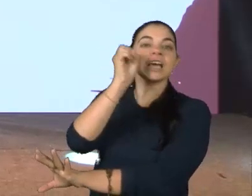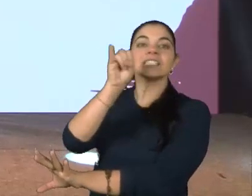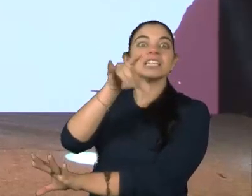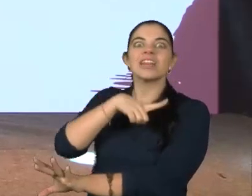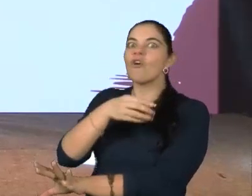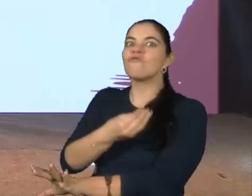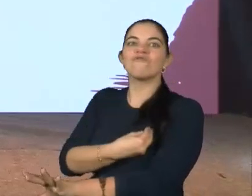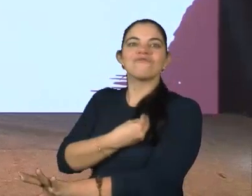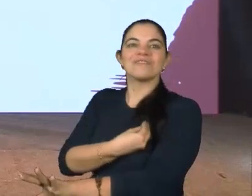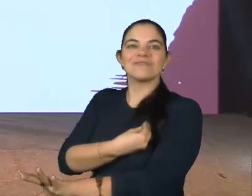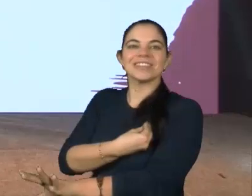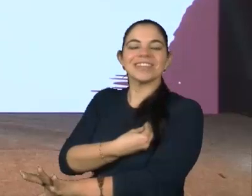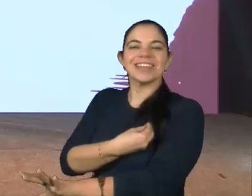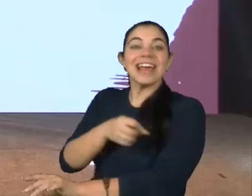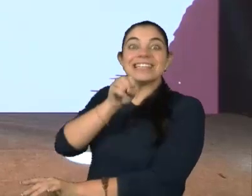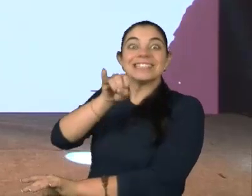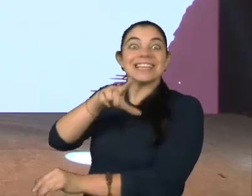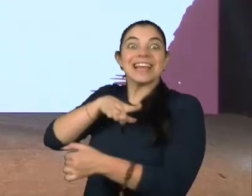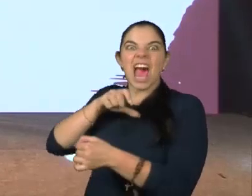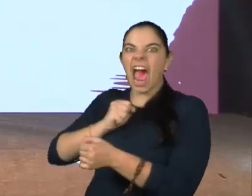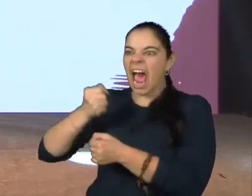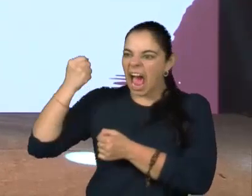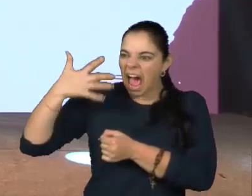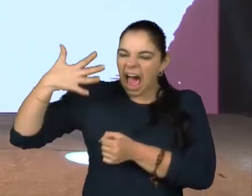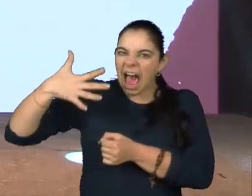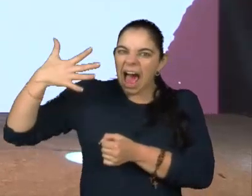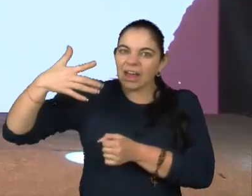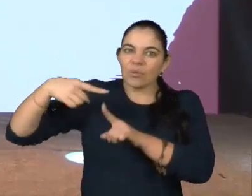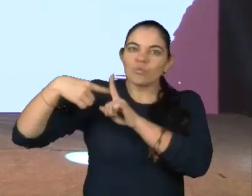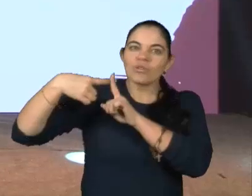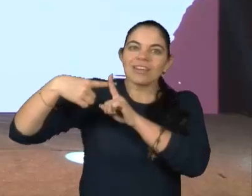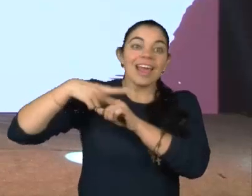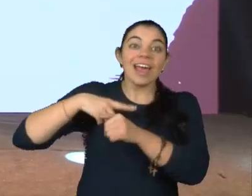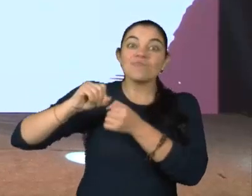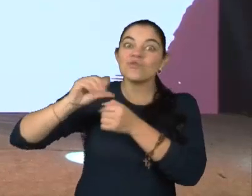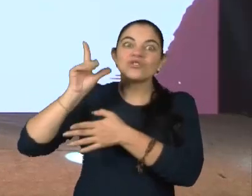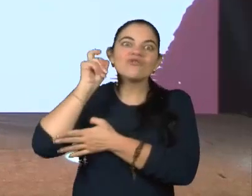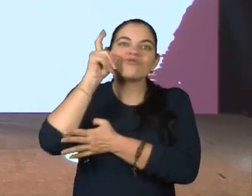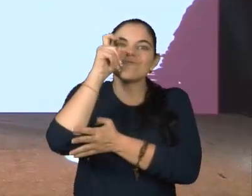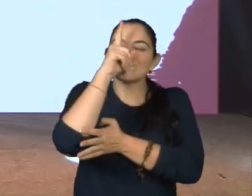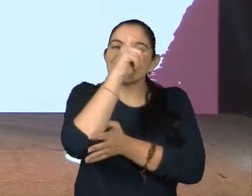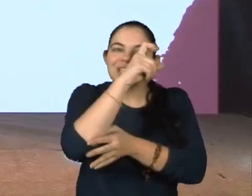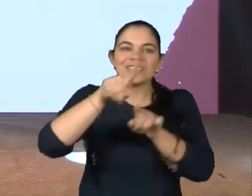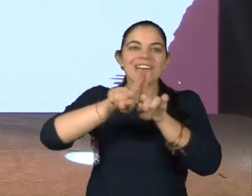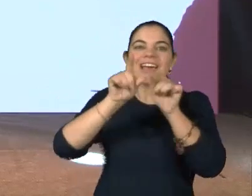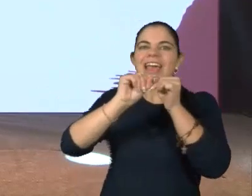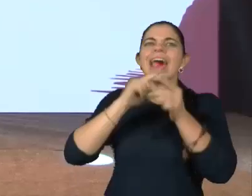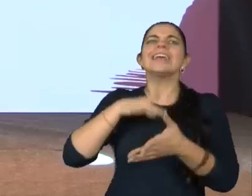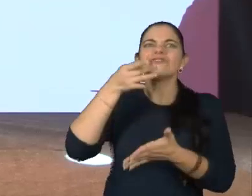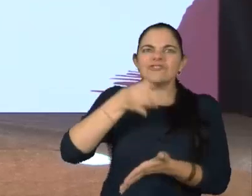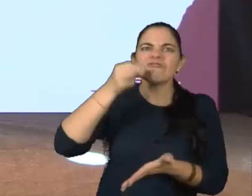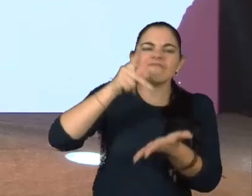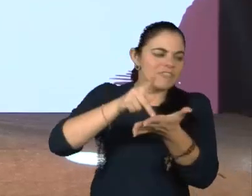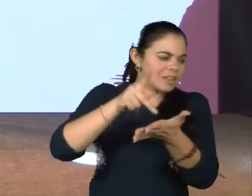a vivência. E por isso elas são tão caras de ser adquiridas. E é justamente isso que